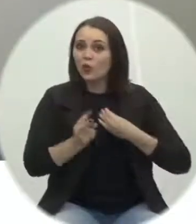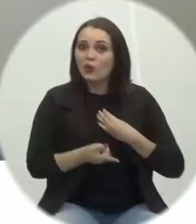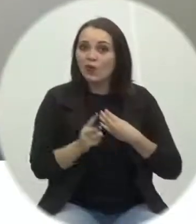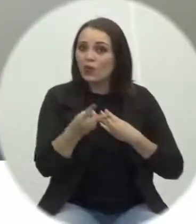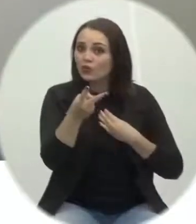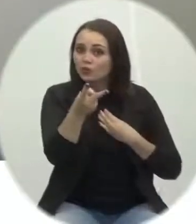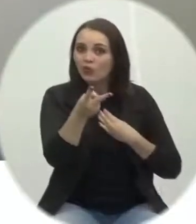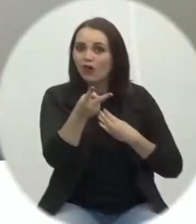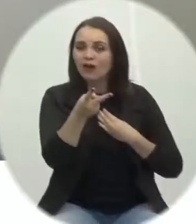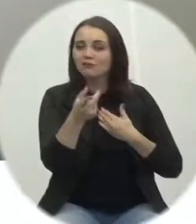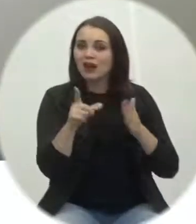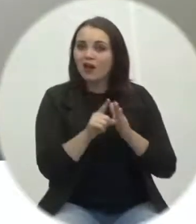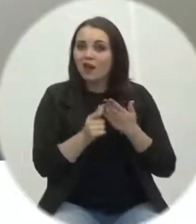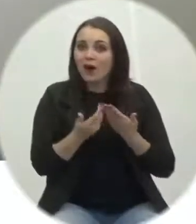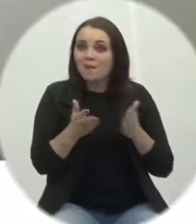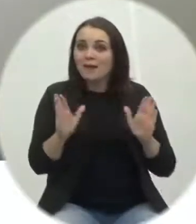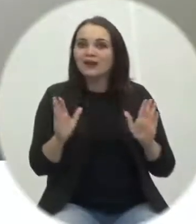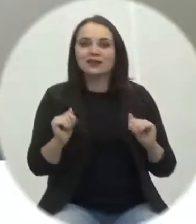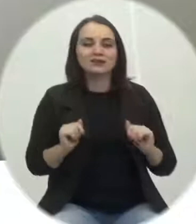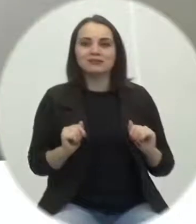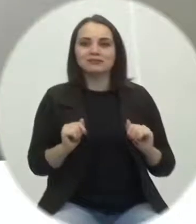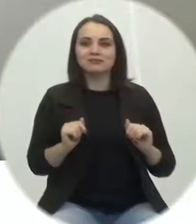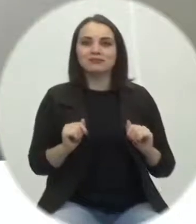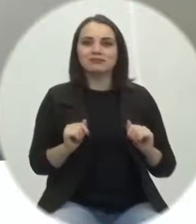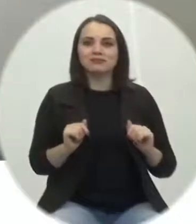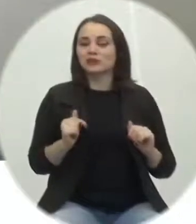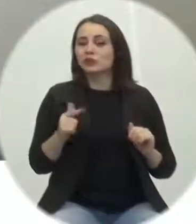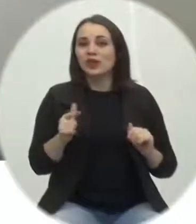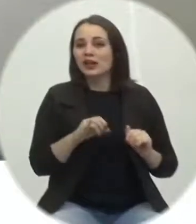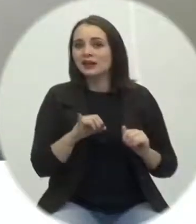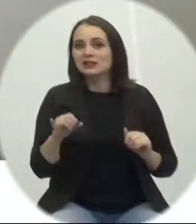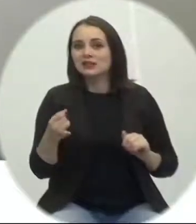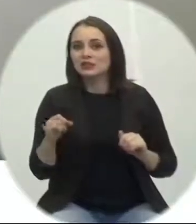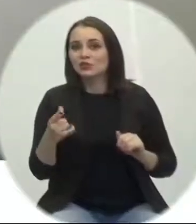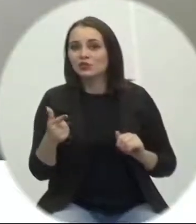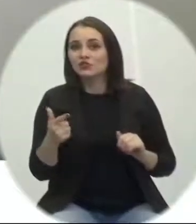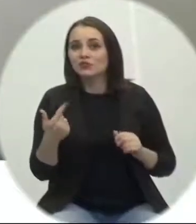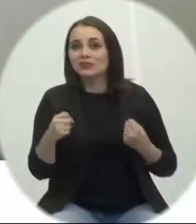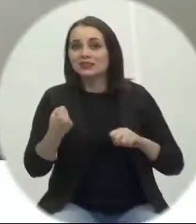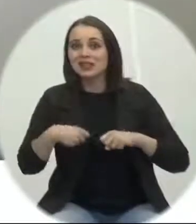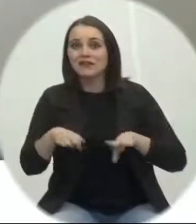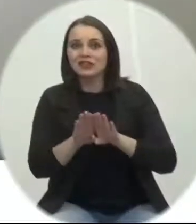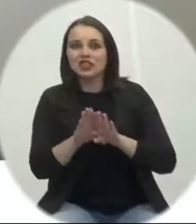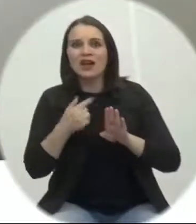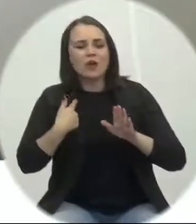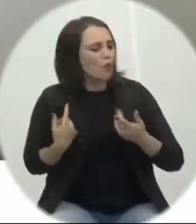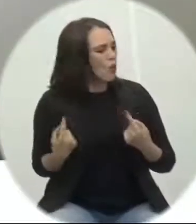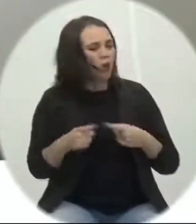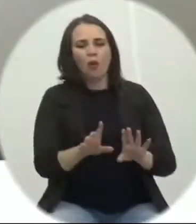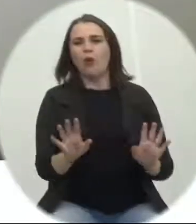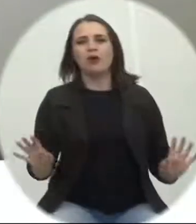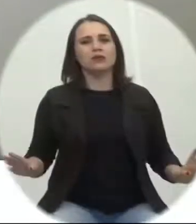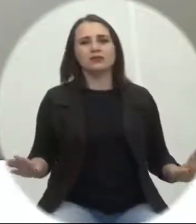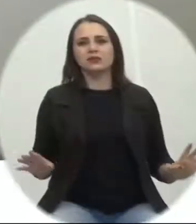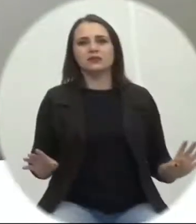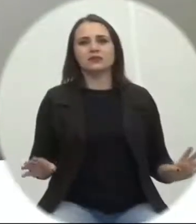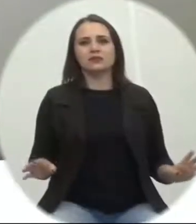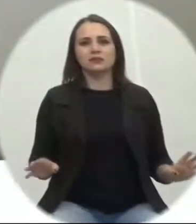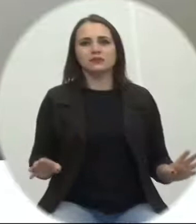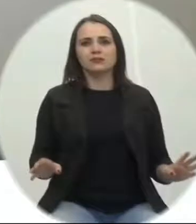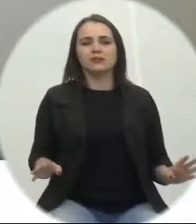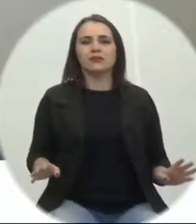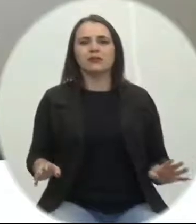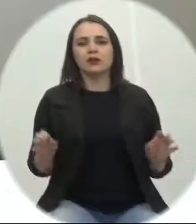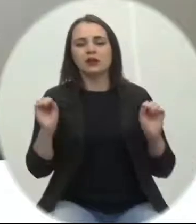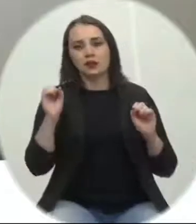o fechamento, então somos contra, sou contra mesmo isso, conclua, silêncio. Com todos os cuidados.